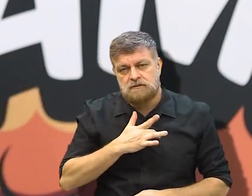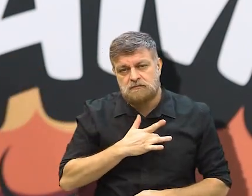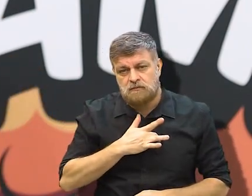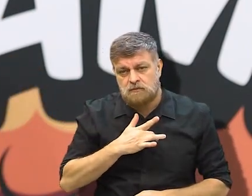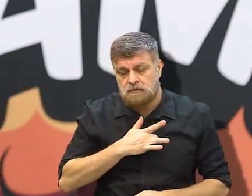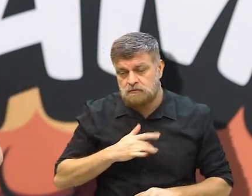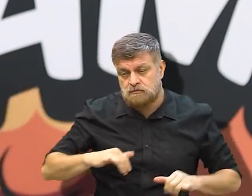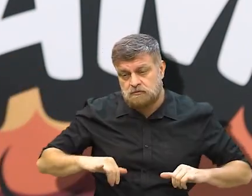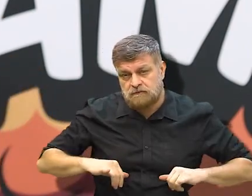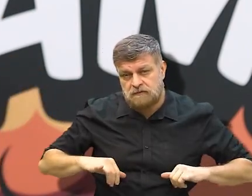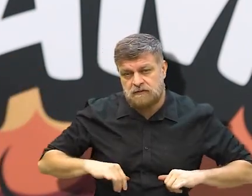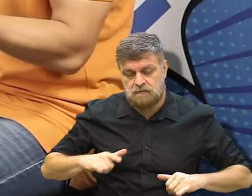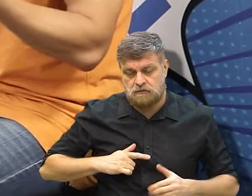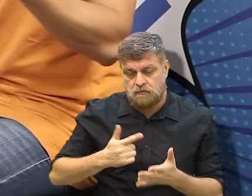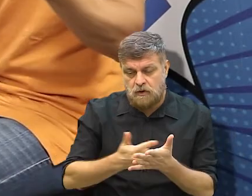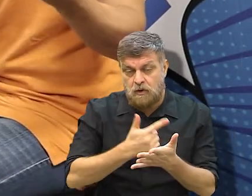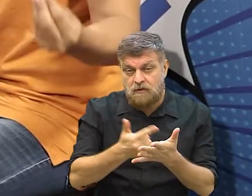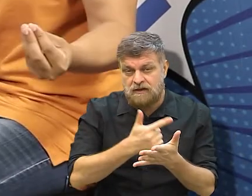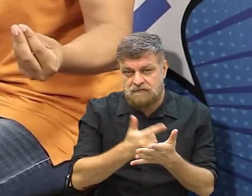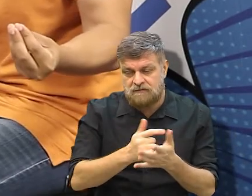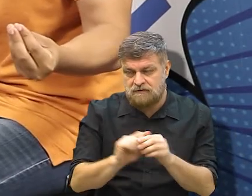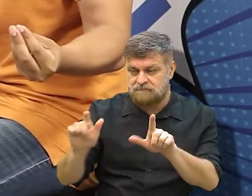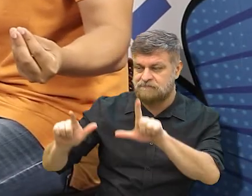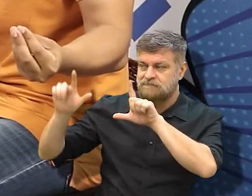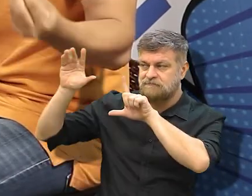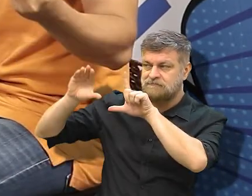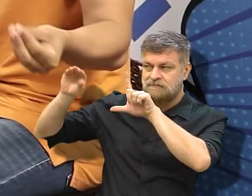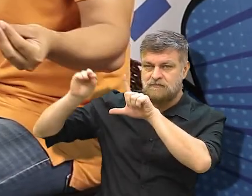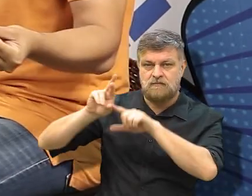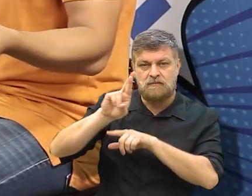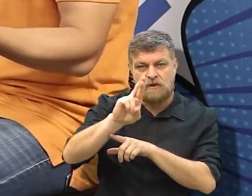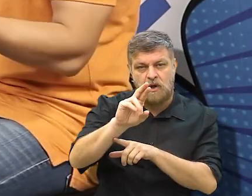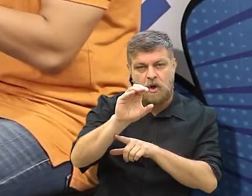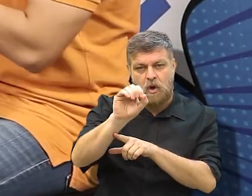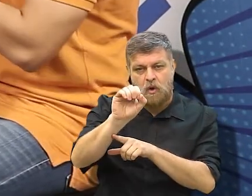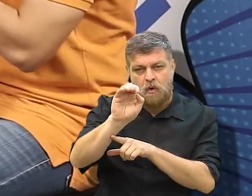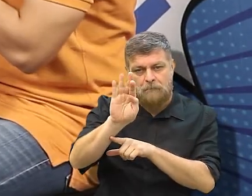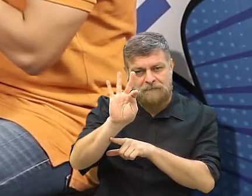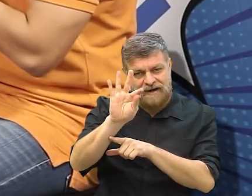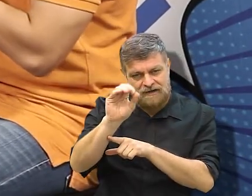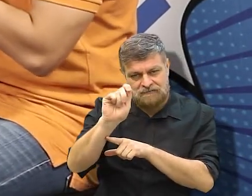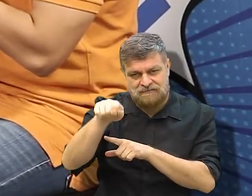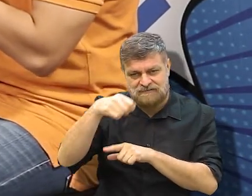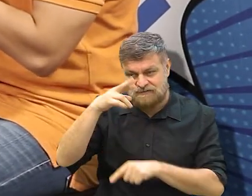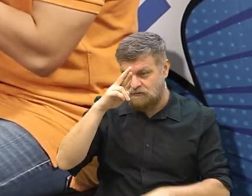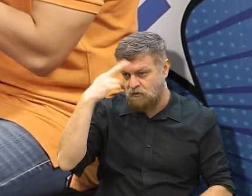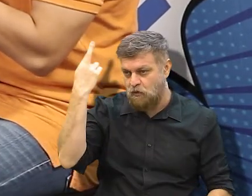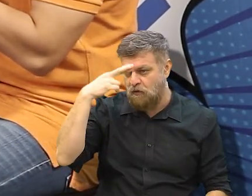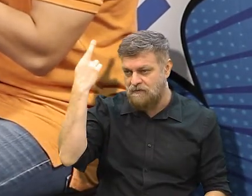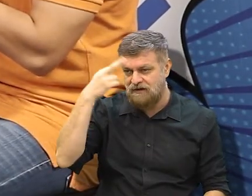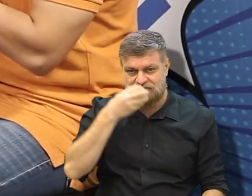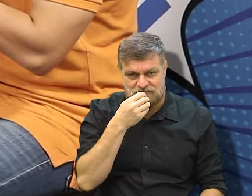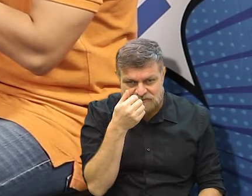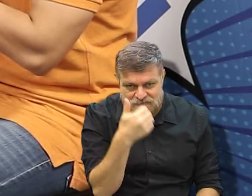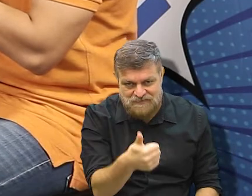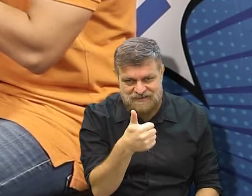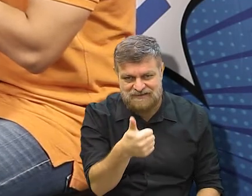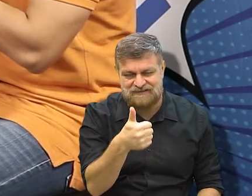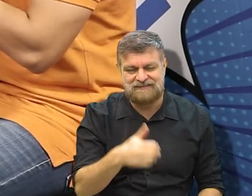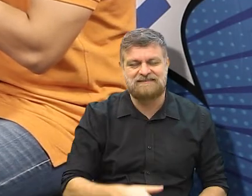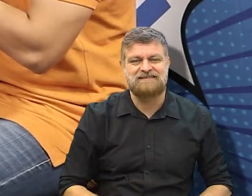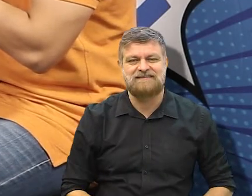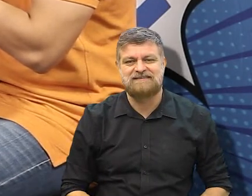drama, sobre um livro e quem está aqui conectado comigo é o Roberto. Tudo bem, Roberto? Tudo bem, Michel?